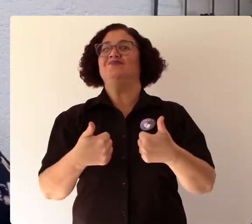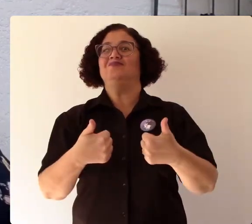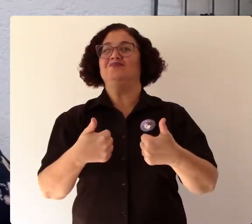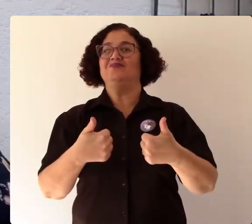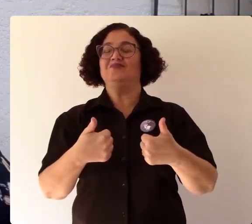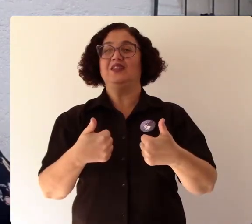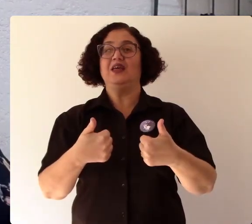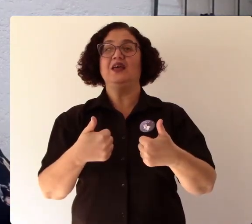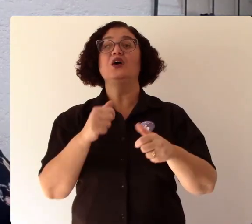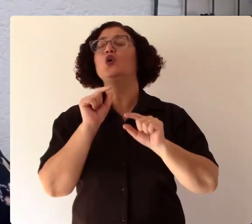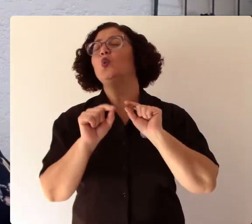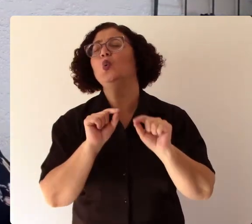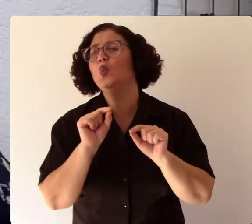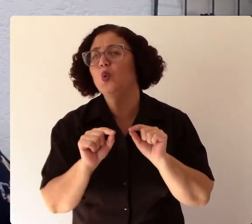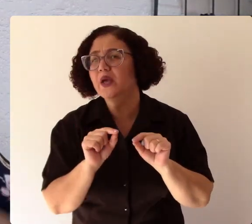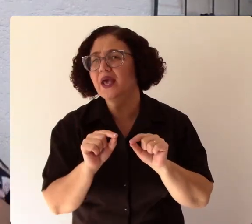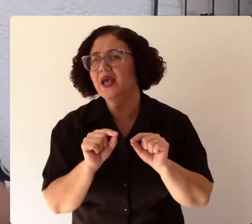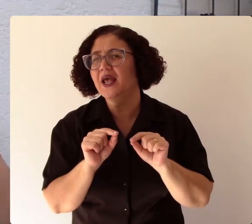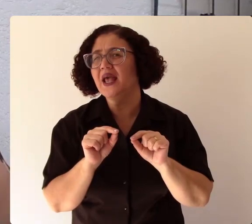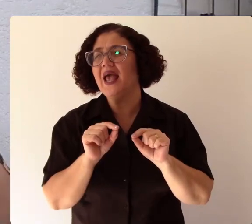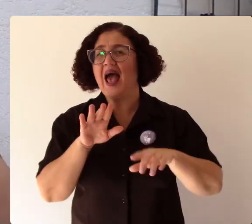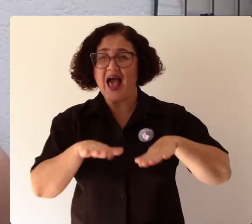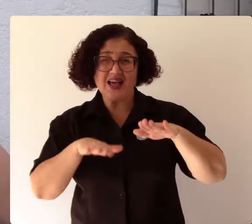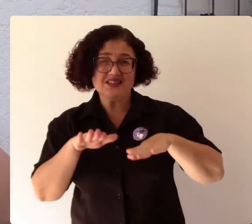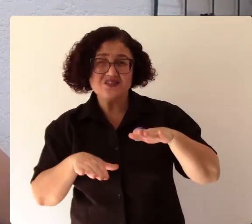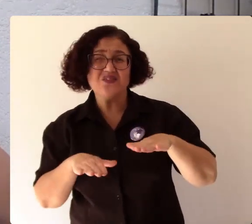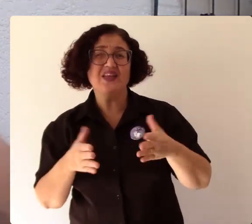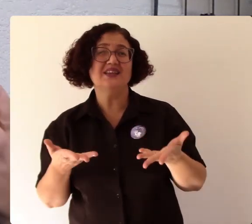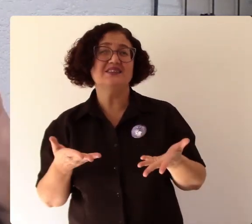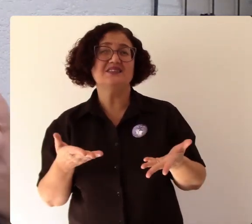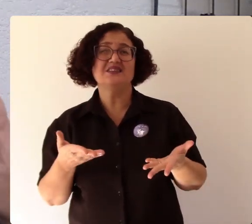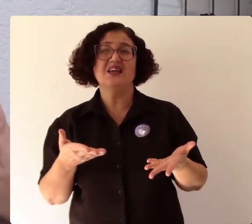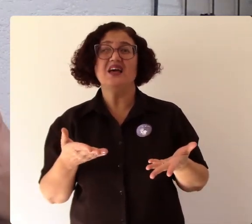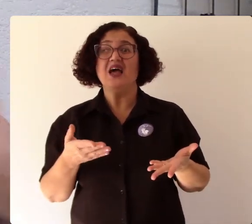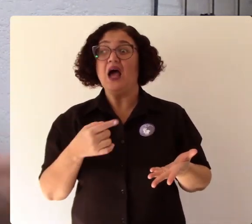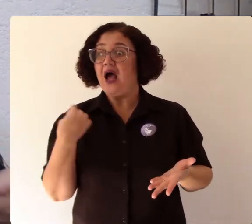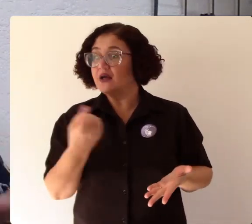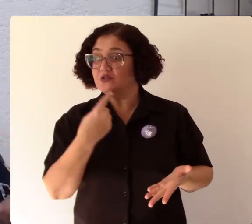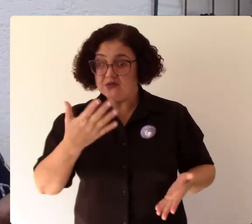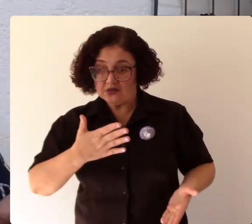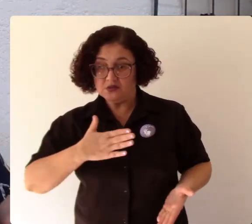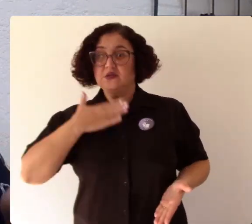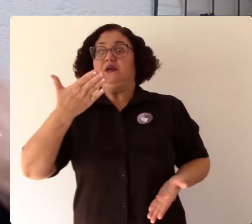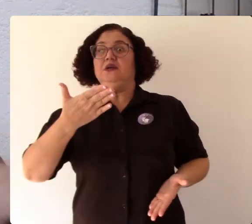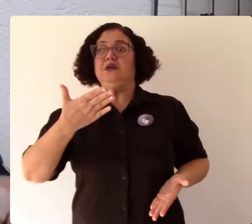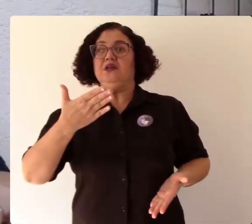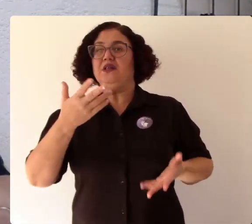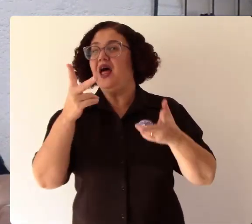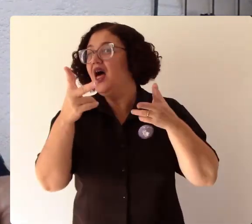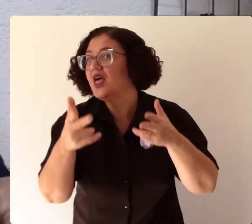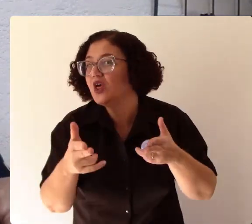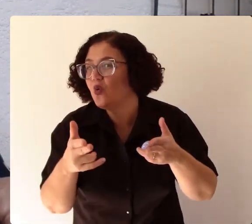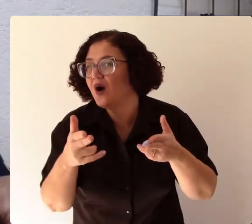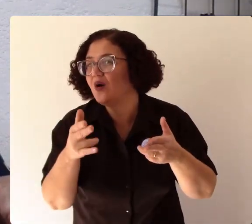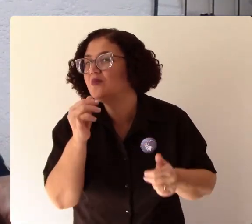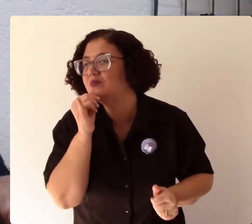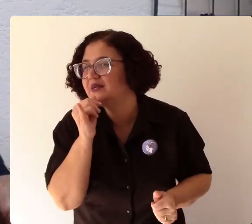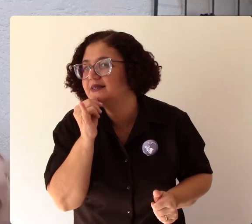falar dali desse buraco que se abre às vezes diante da gente quando por exemplo a gente é